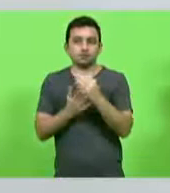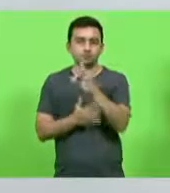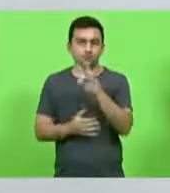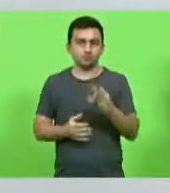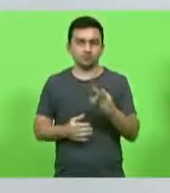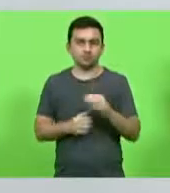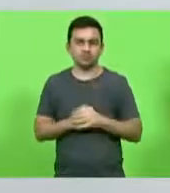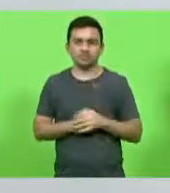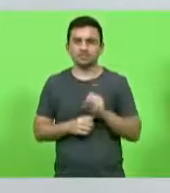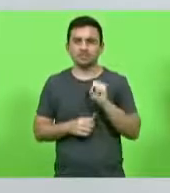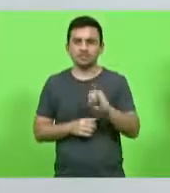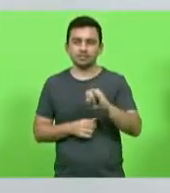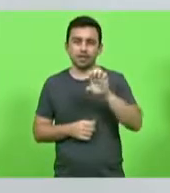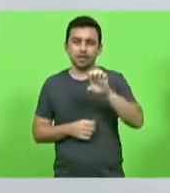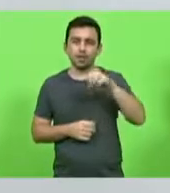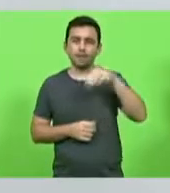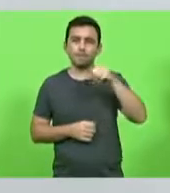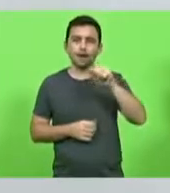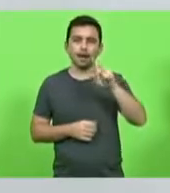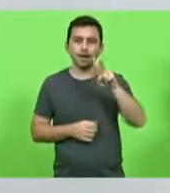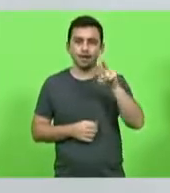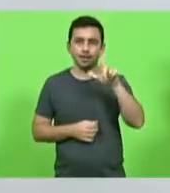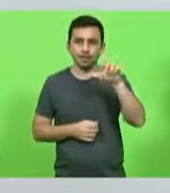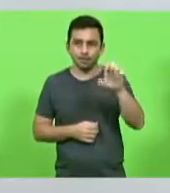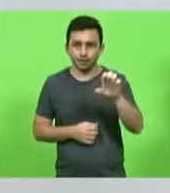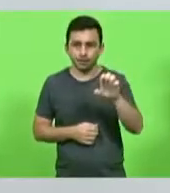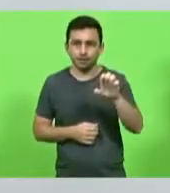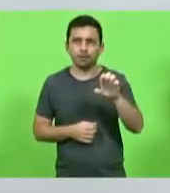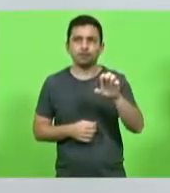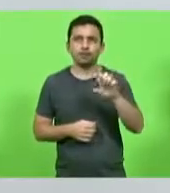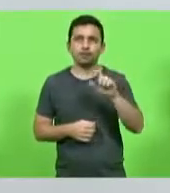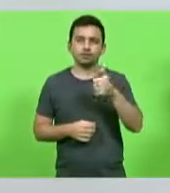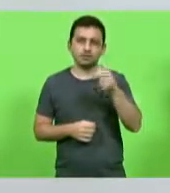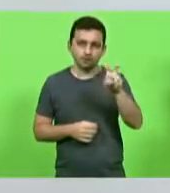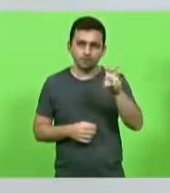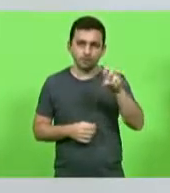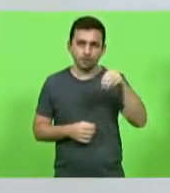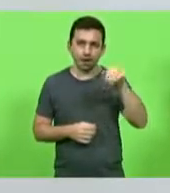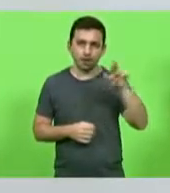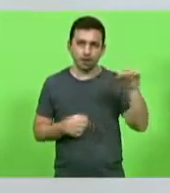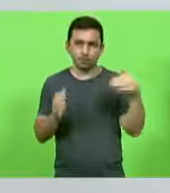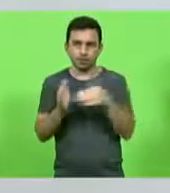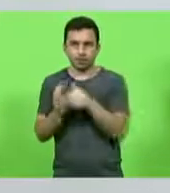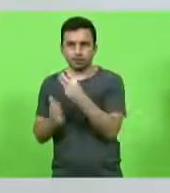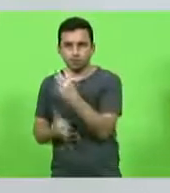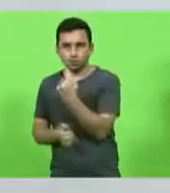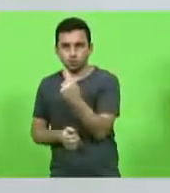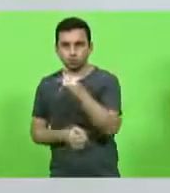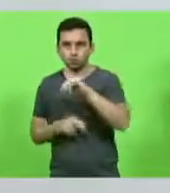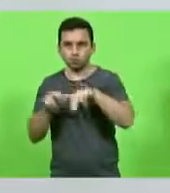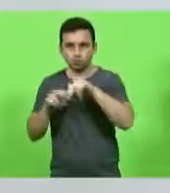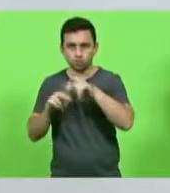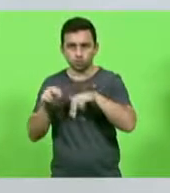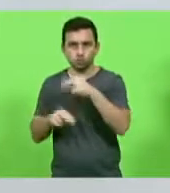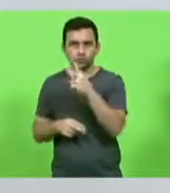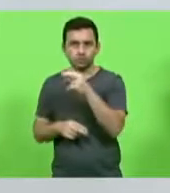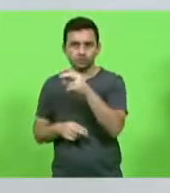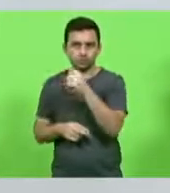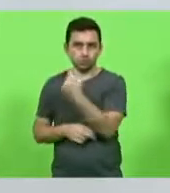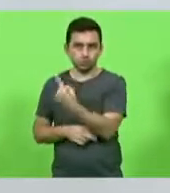modalidade de emalhe anilhado, cuja pesca ocorrerá de 15 de maio a 31 de junho de 2021, serão 130